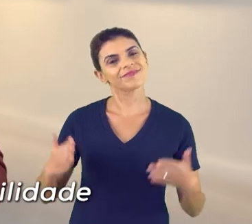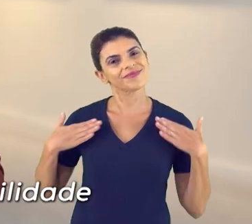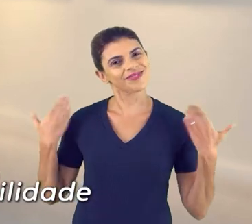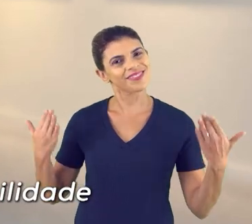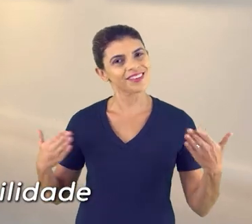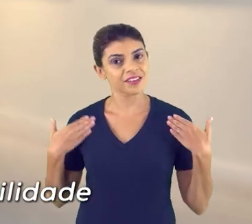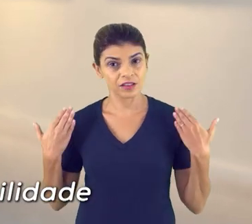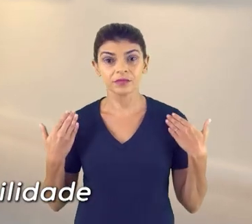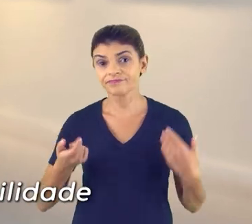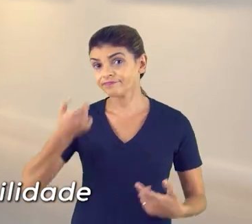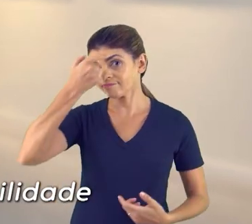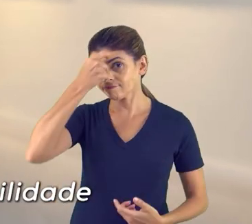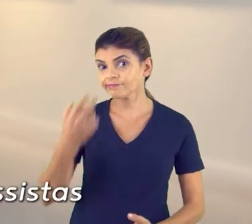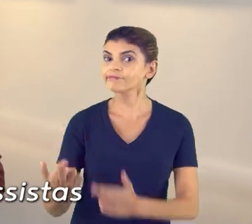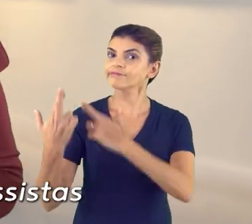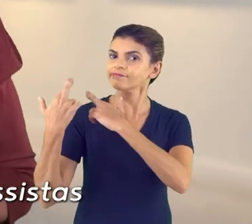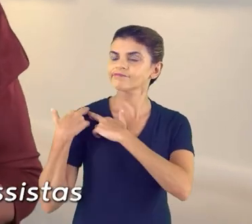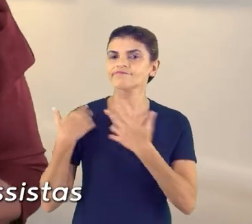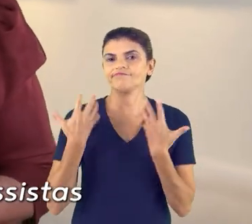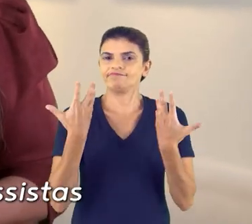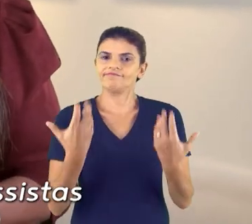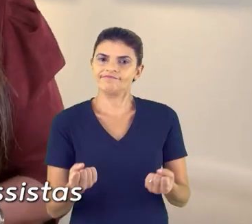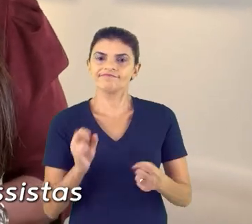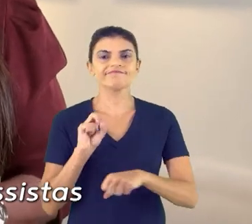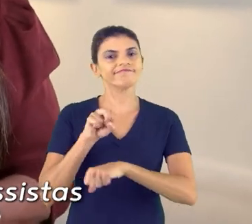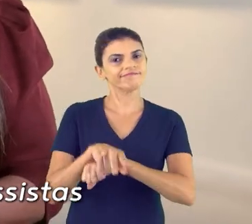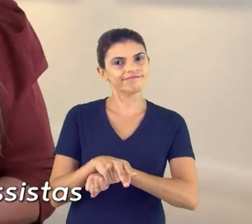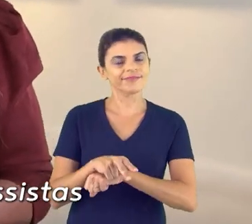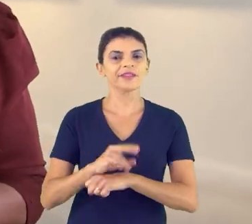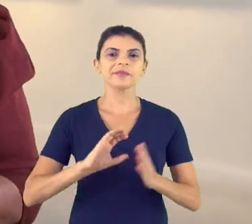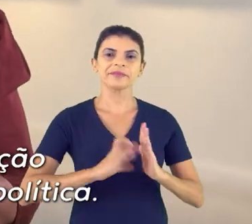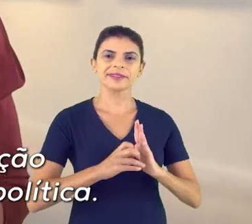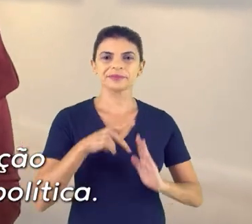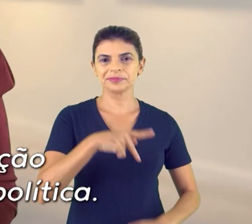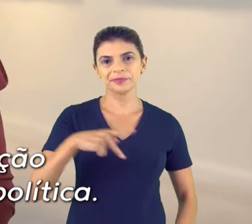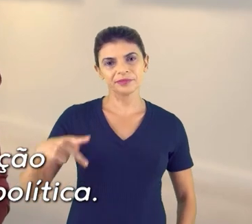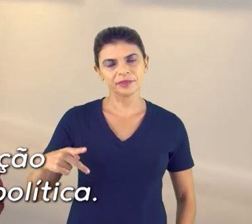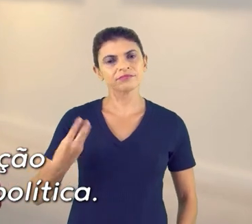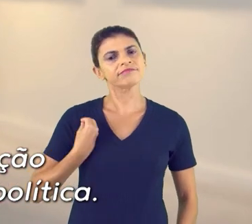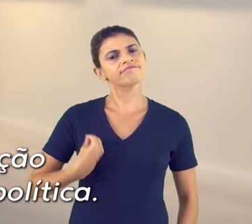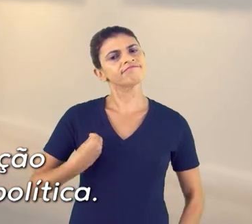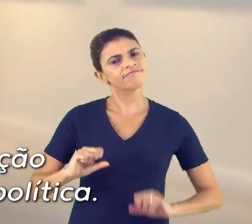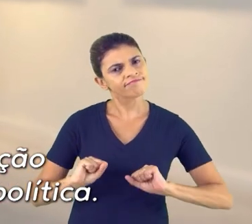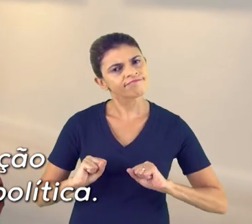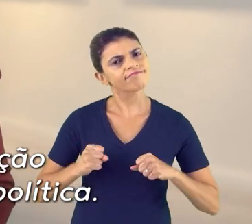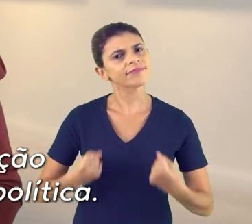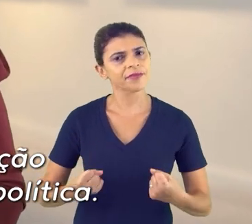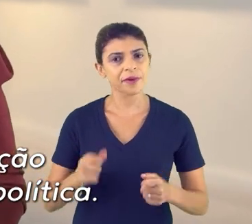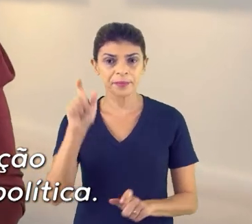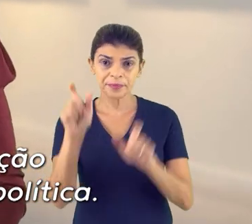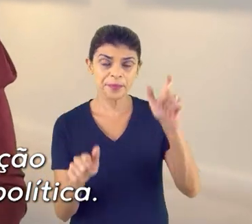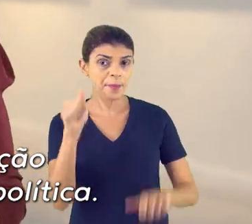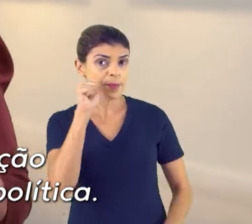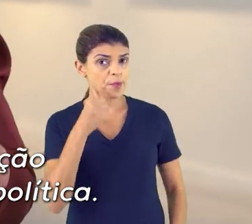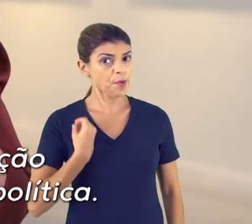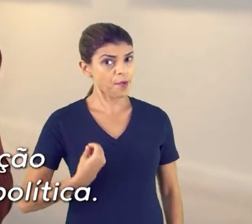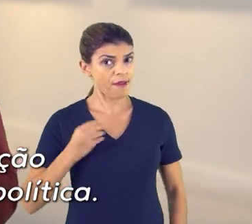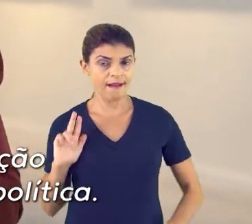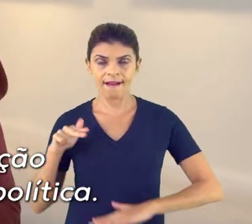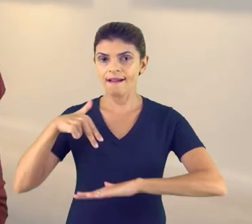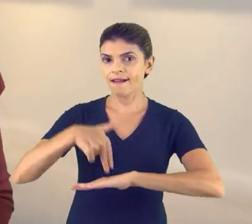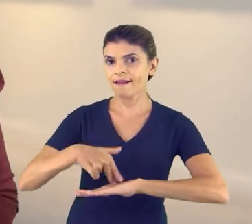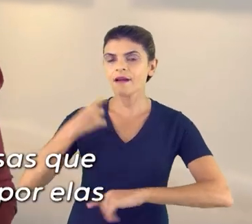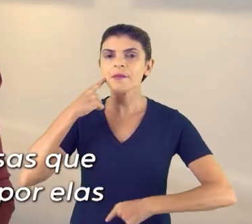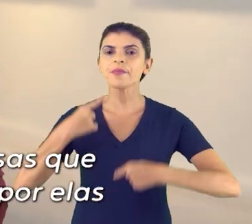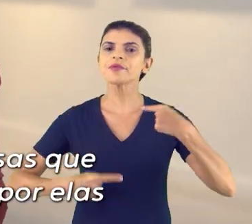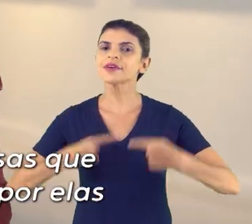É com muita alegria e responsabilidade que eu abracei a família Progressistas para defender uma participação cada vez maior das mulheres na